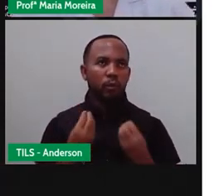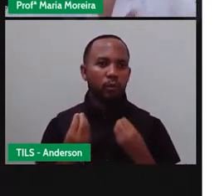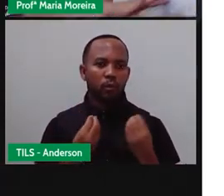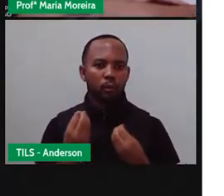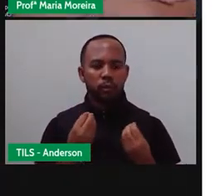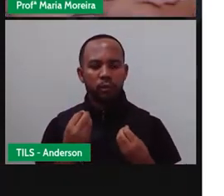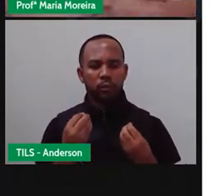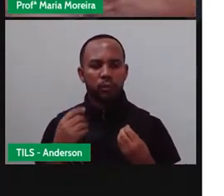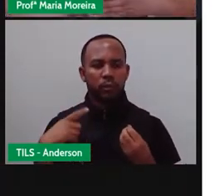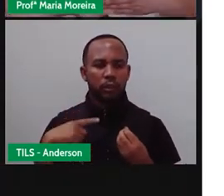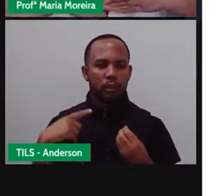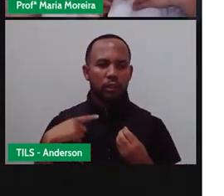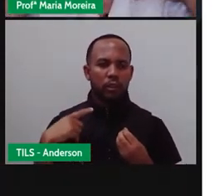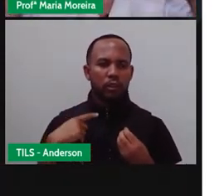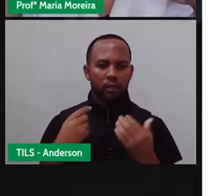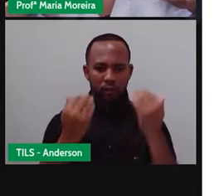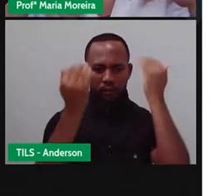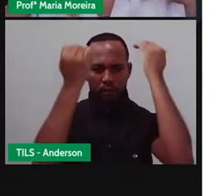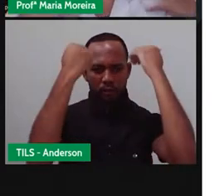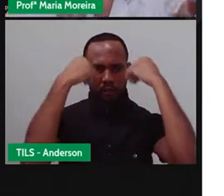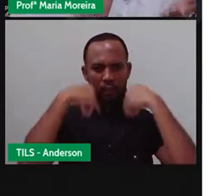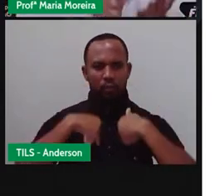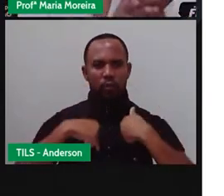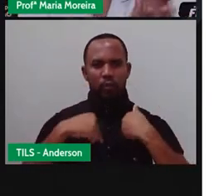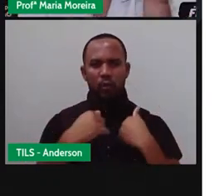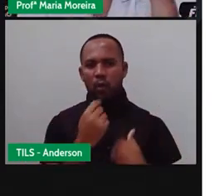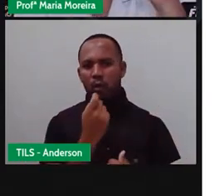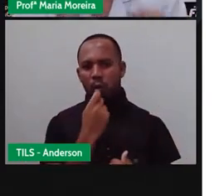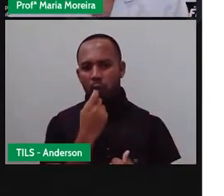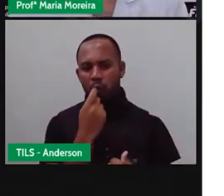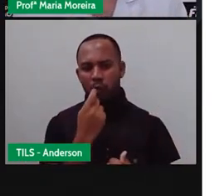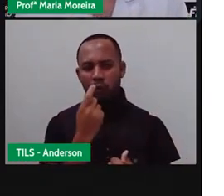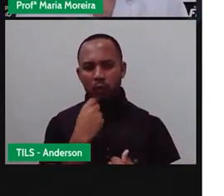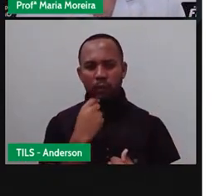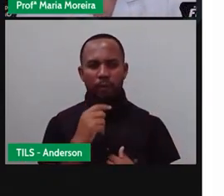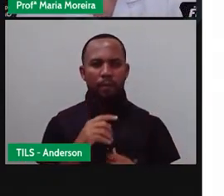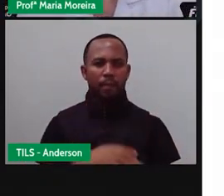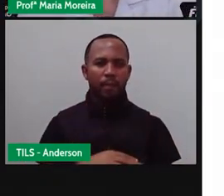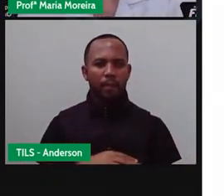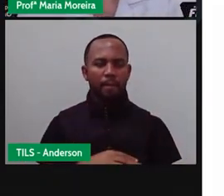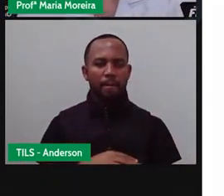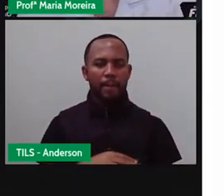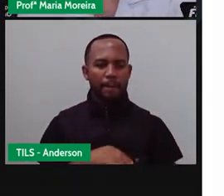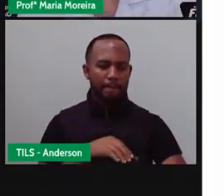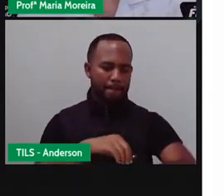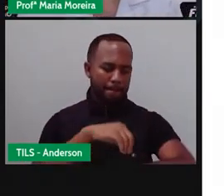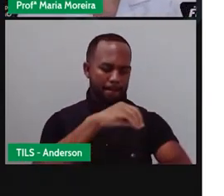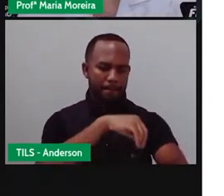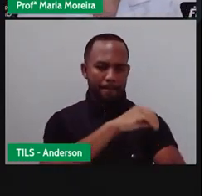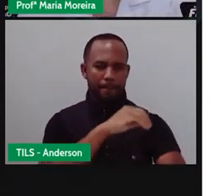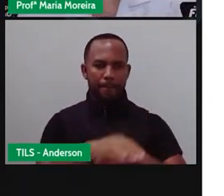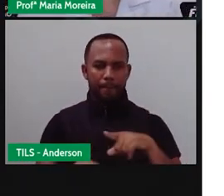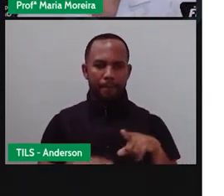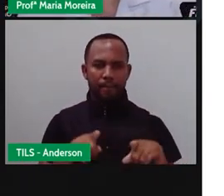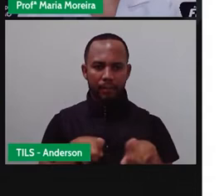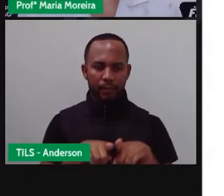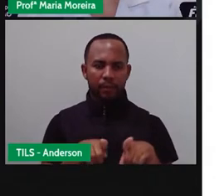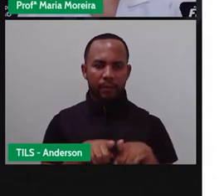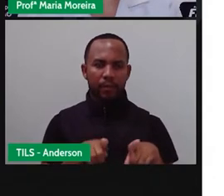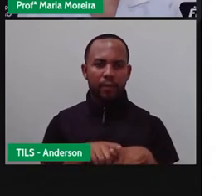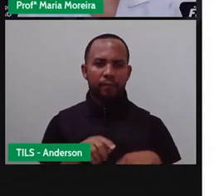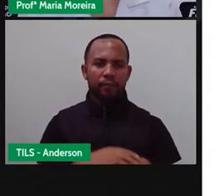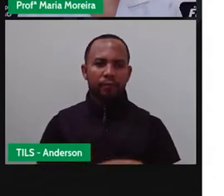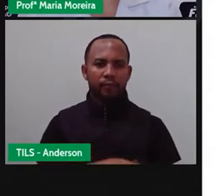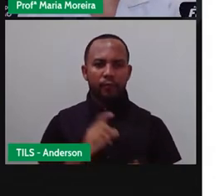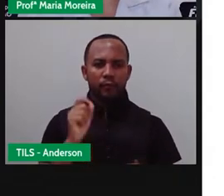e liso, que é a parte de dentro aqui, né? Tem os ossos e tem os músculos e depois tem a pele. E o esqueleto interno, que forma o que? A